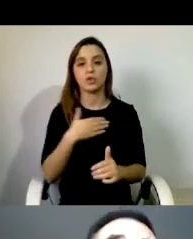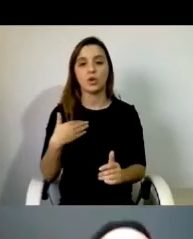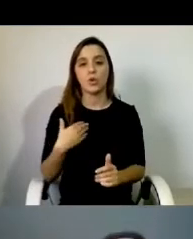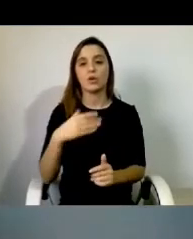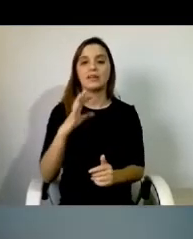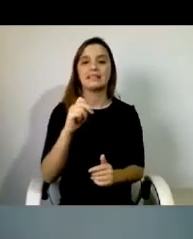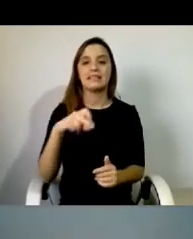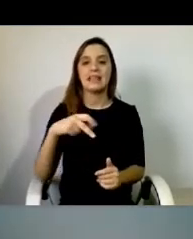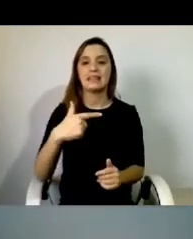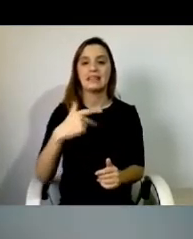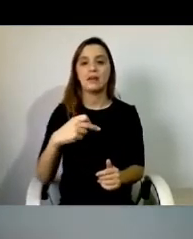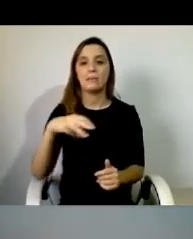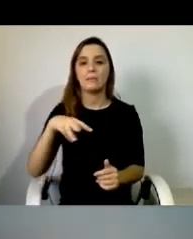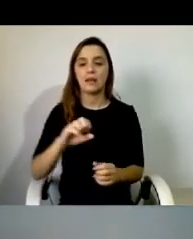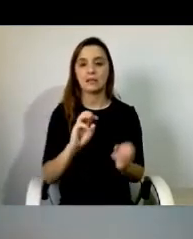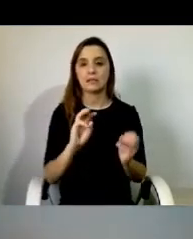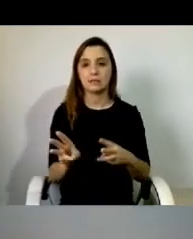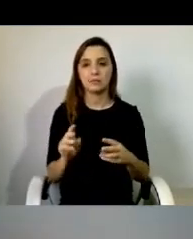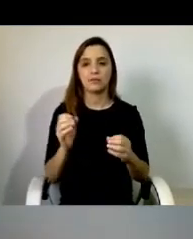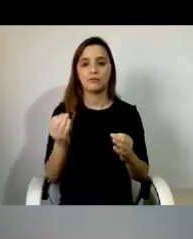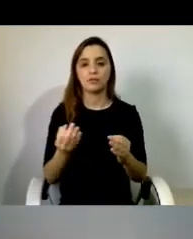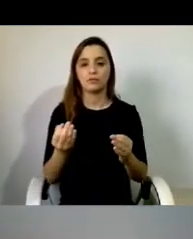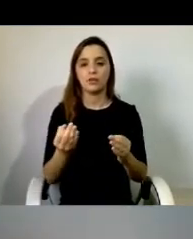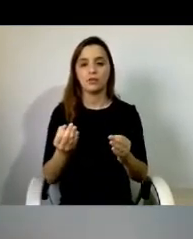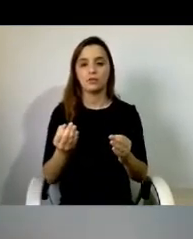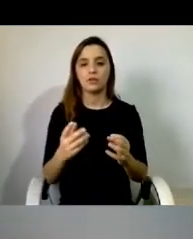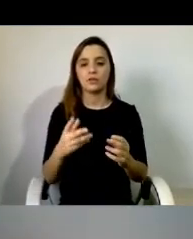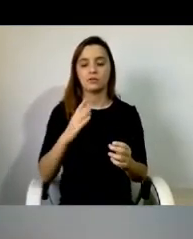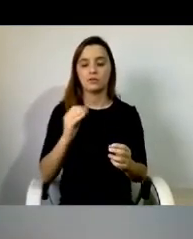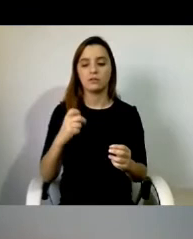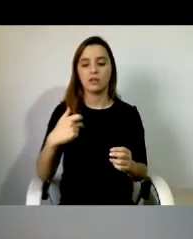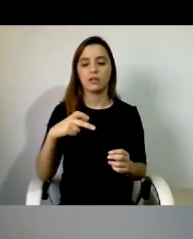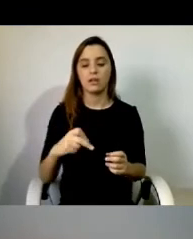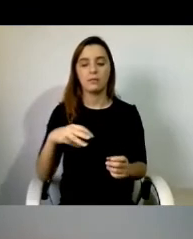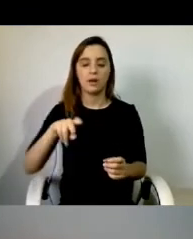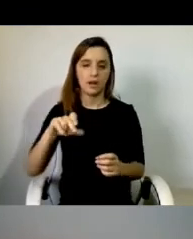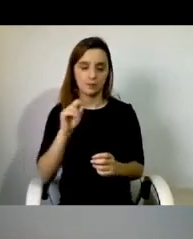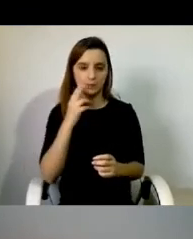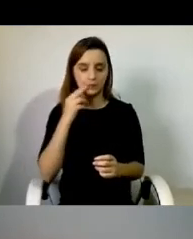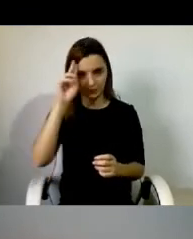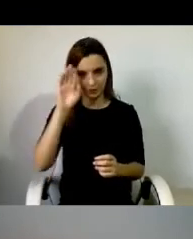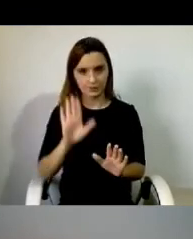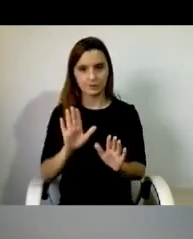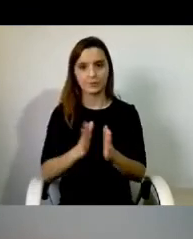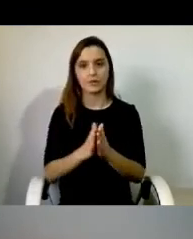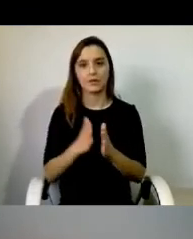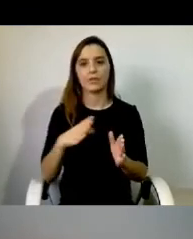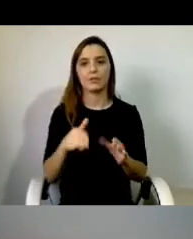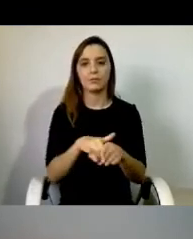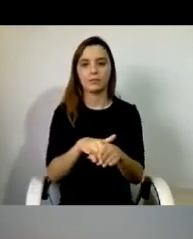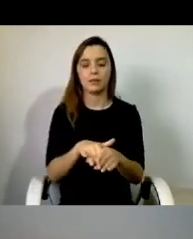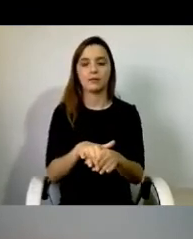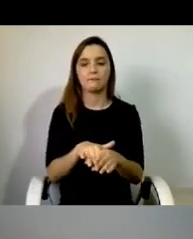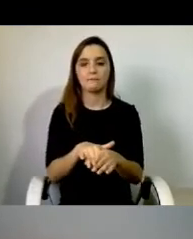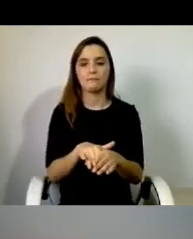e a Caregivers e o Sintesis, e abriu-se também a outro SCAVI que fizeram participar, e é um